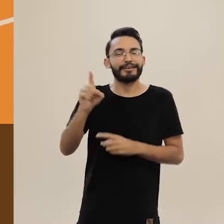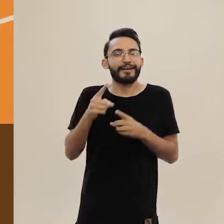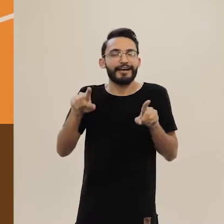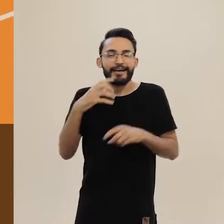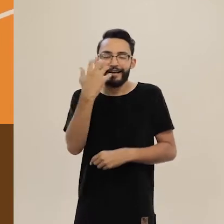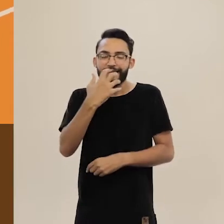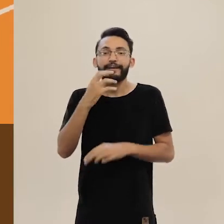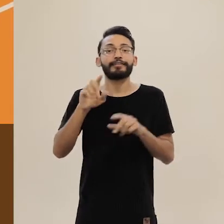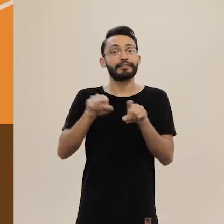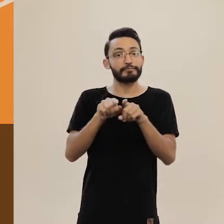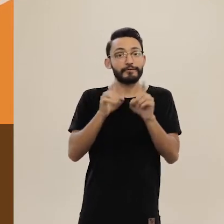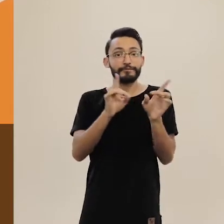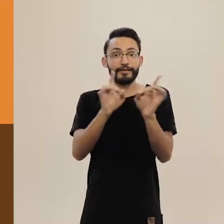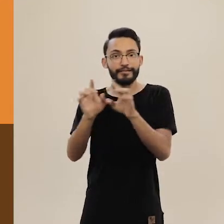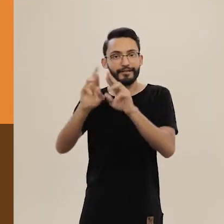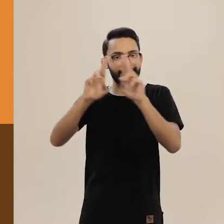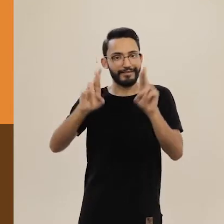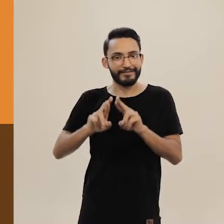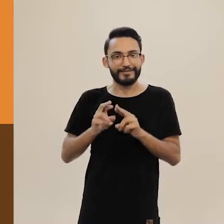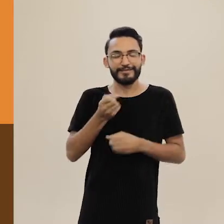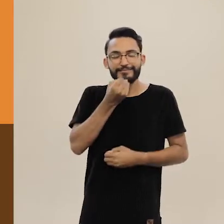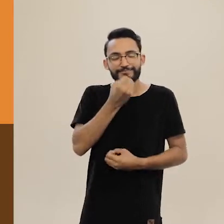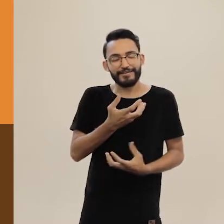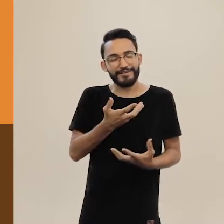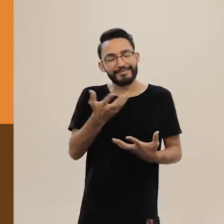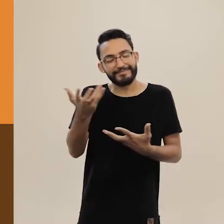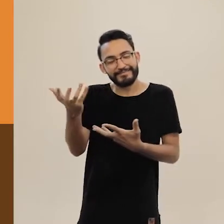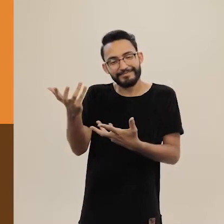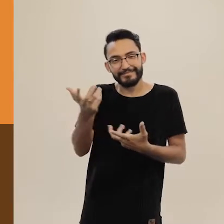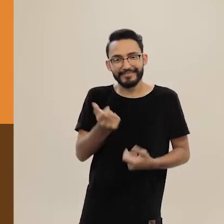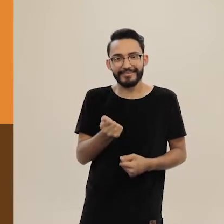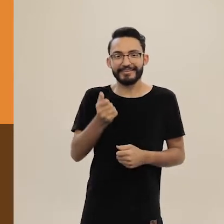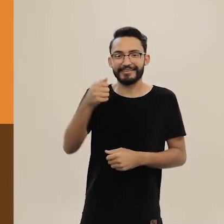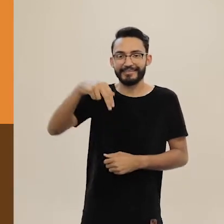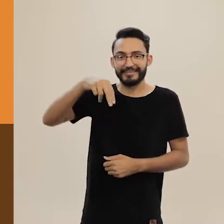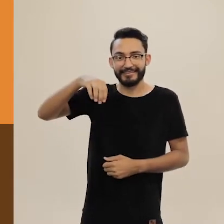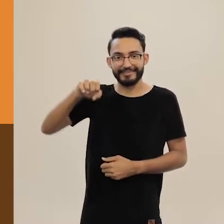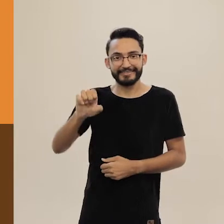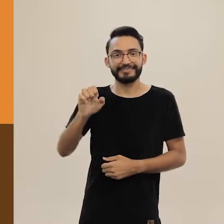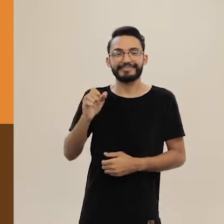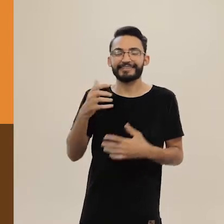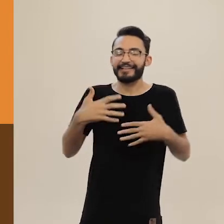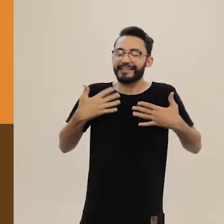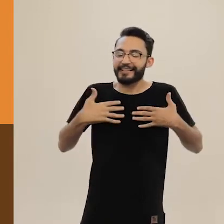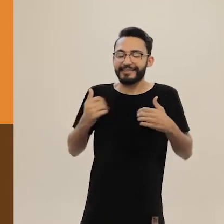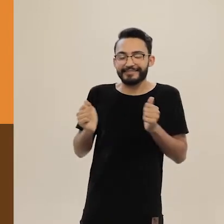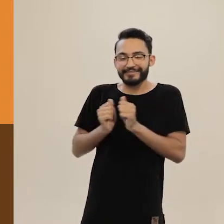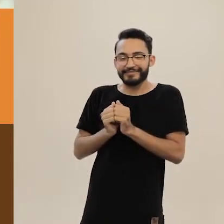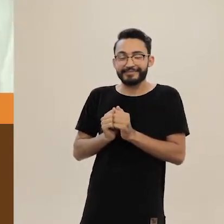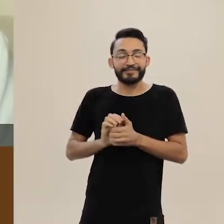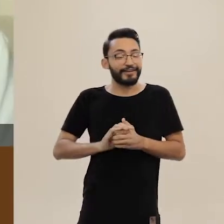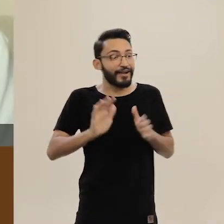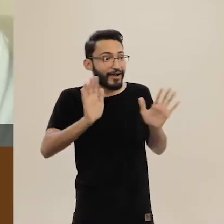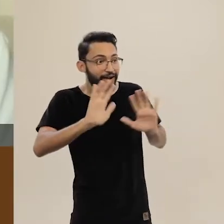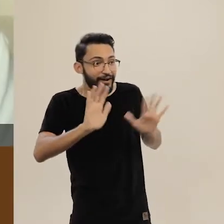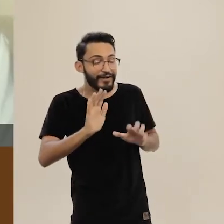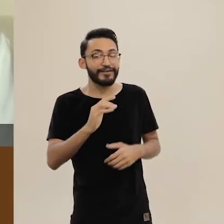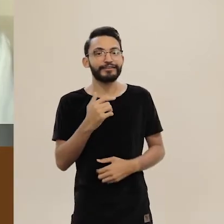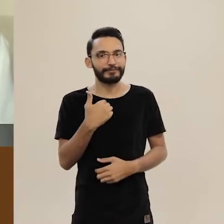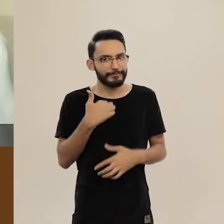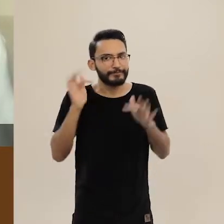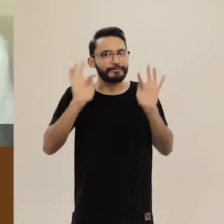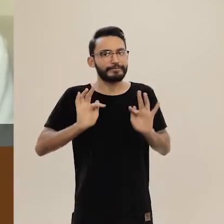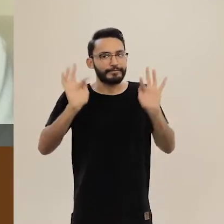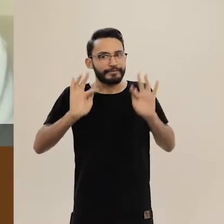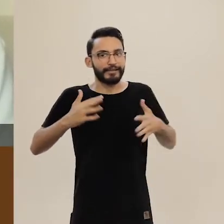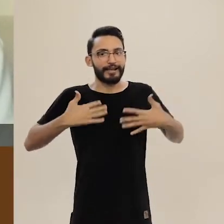e consultora de beleza natura. Muito bem-vinda, Anne! Uma alegria ter você conosco! Oi, Luciene! Estou